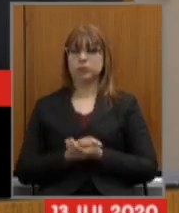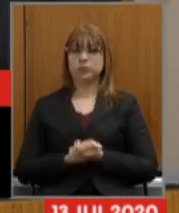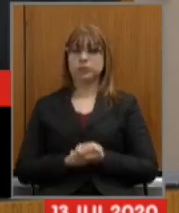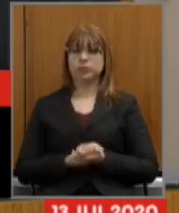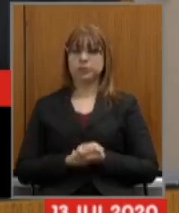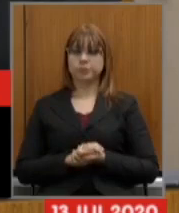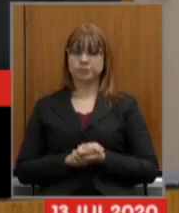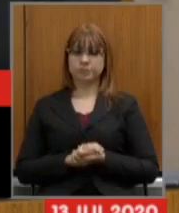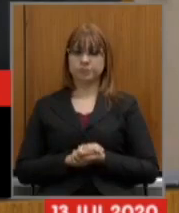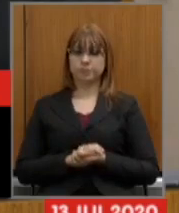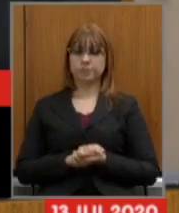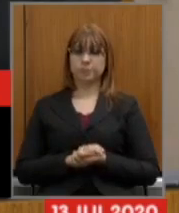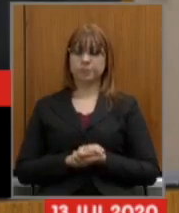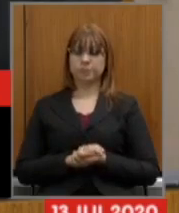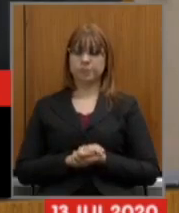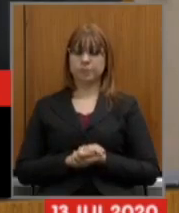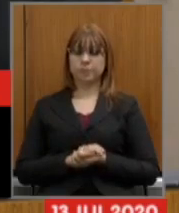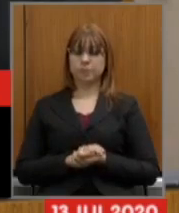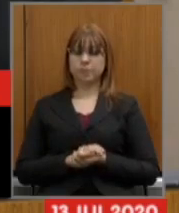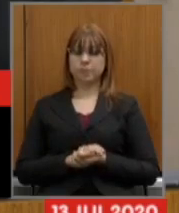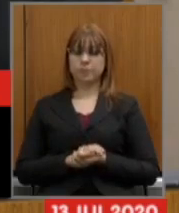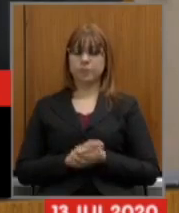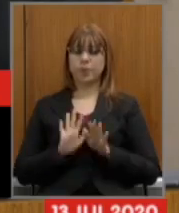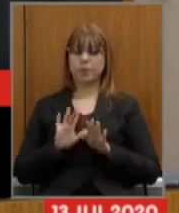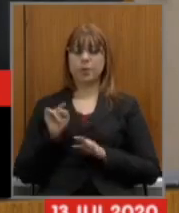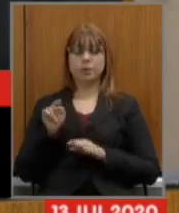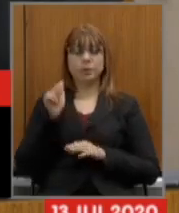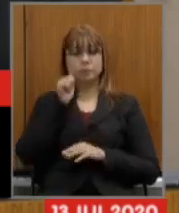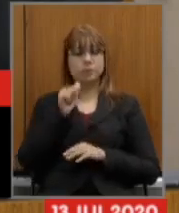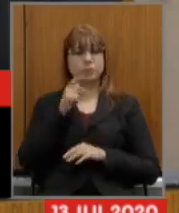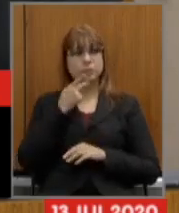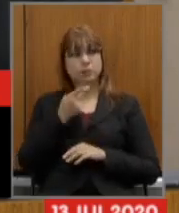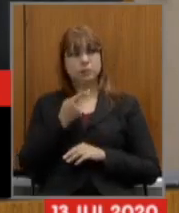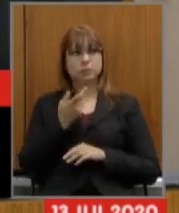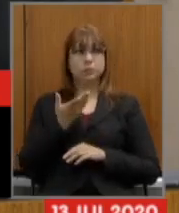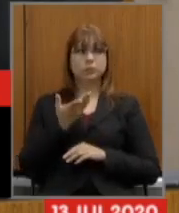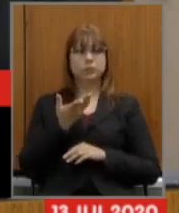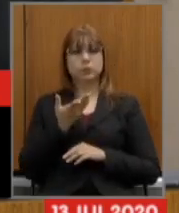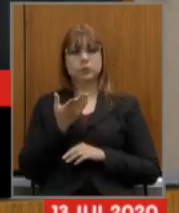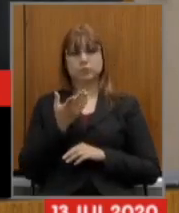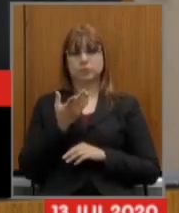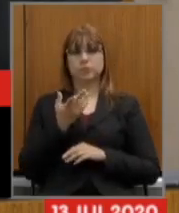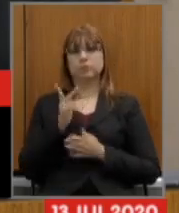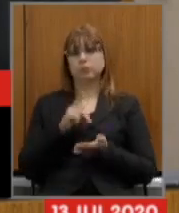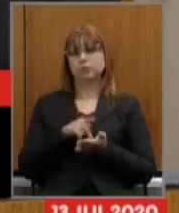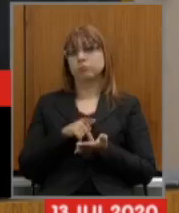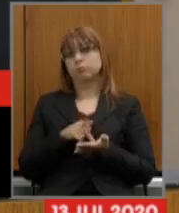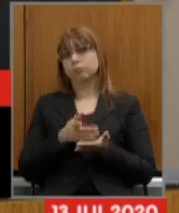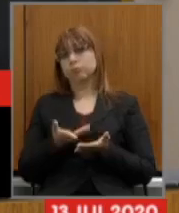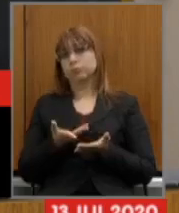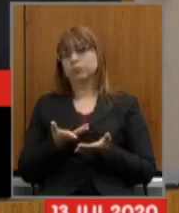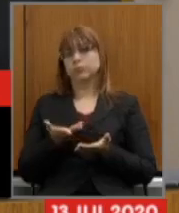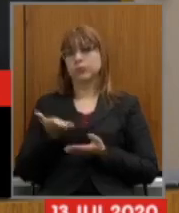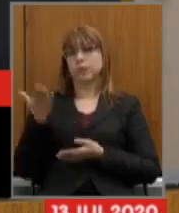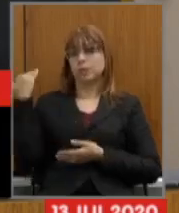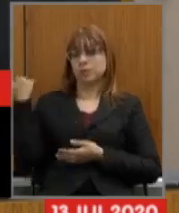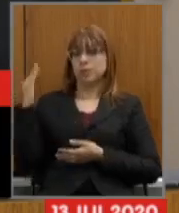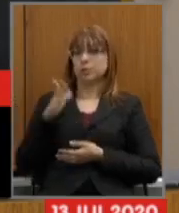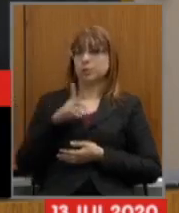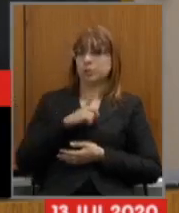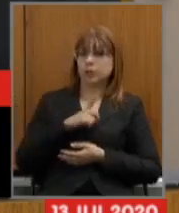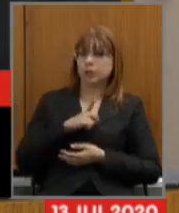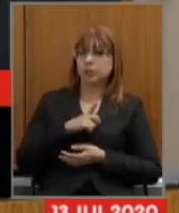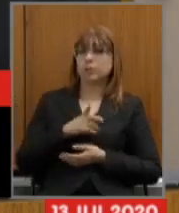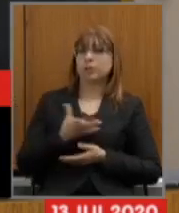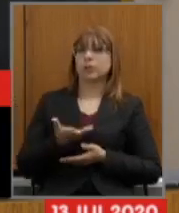de qualquer maneira o que a senhora colocou é um fato no passado já existiram